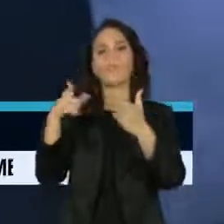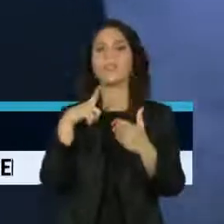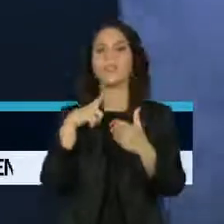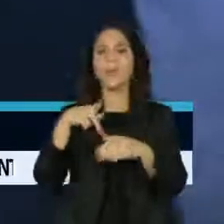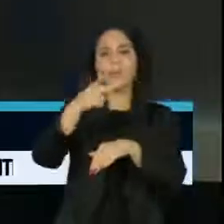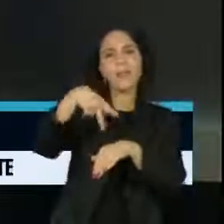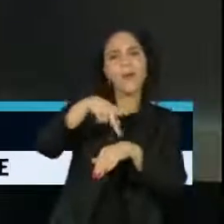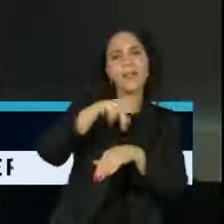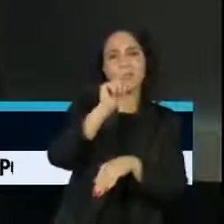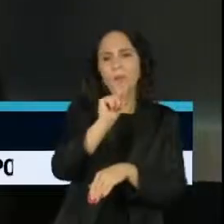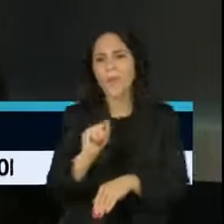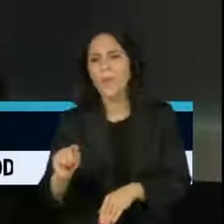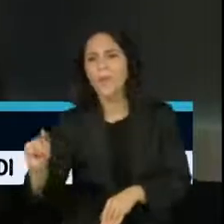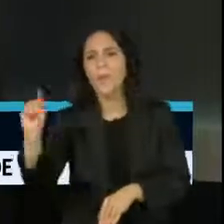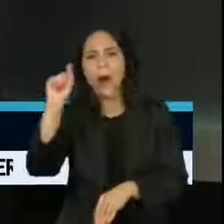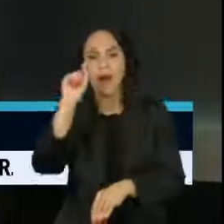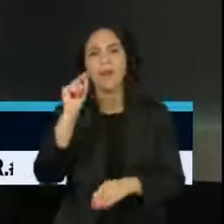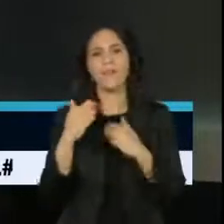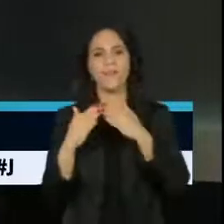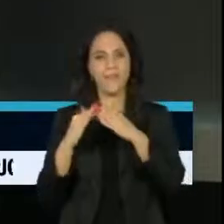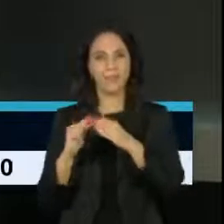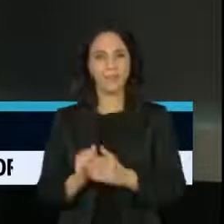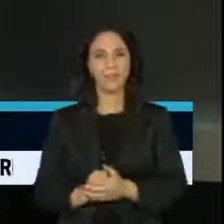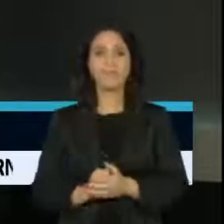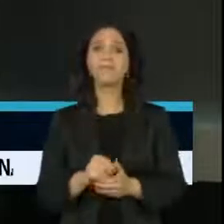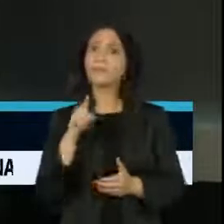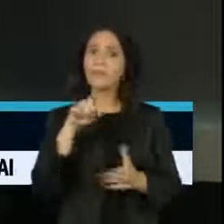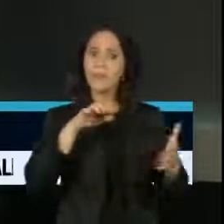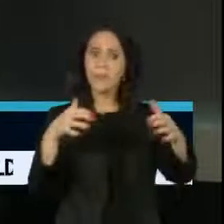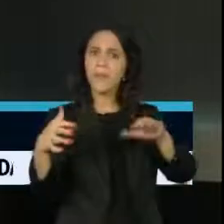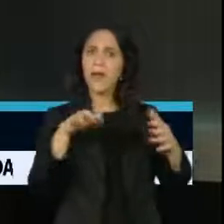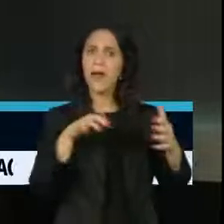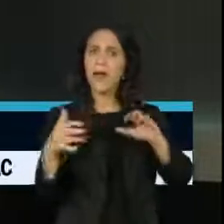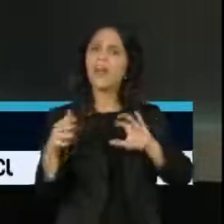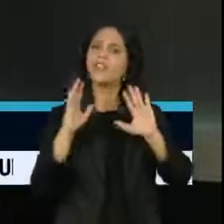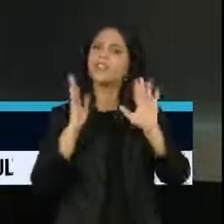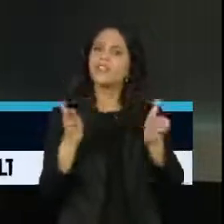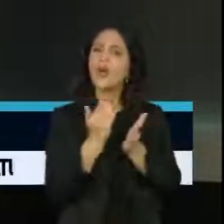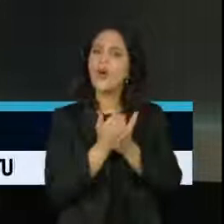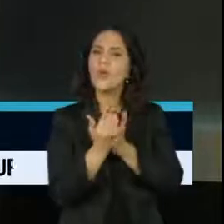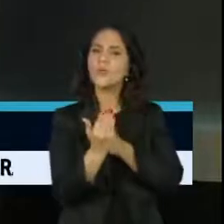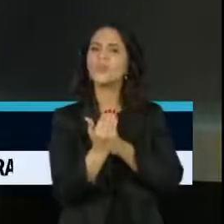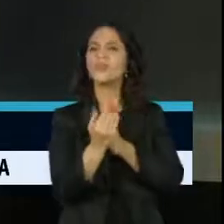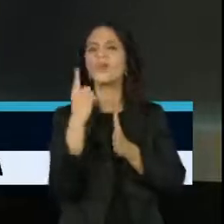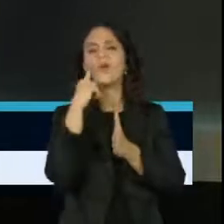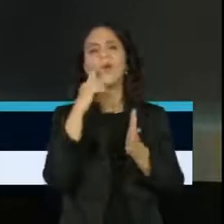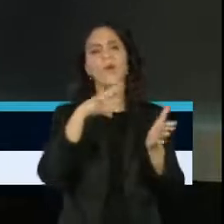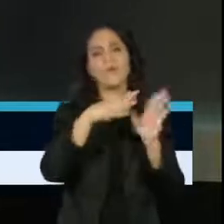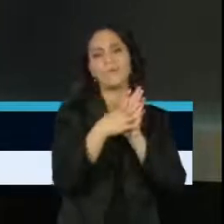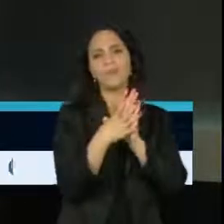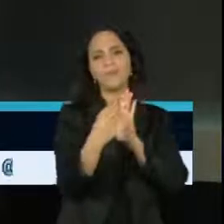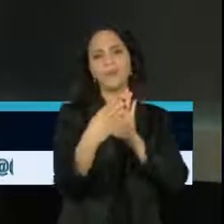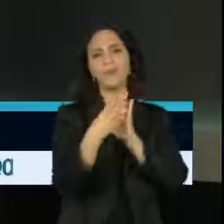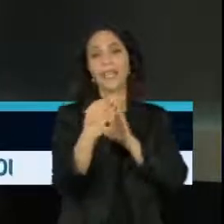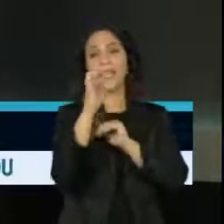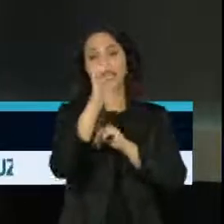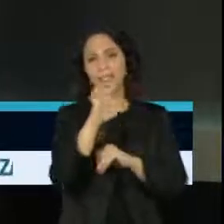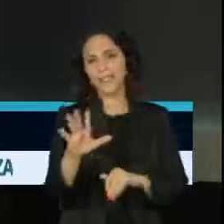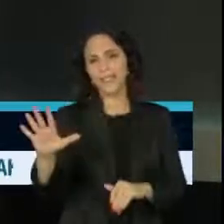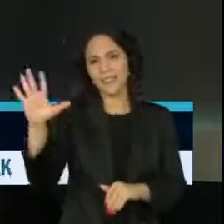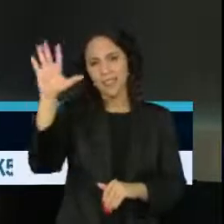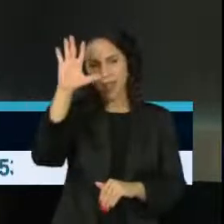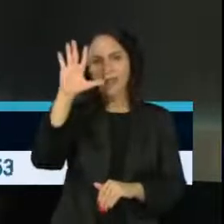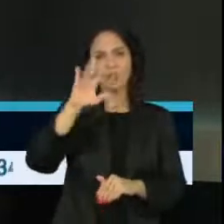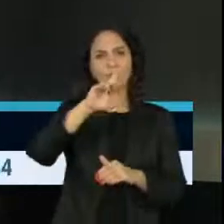do país. Esse modelo de Paraisópolis já está sendo, entre aspas, exportado para outros estados. Já se tem